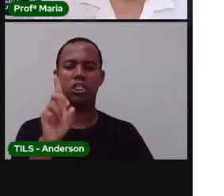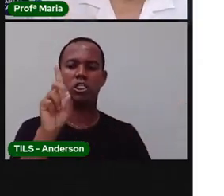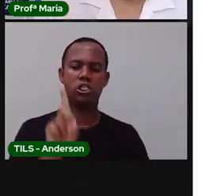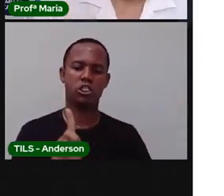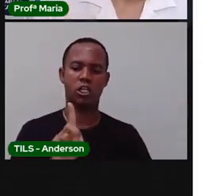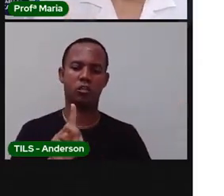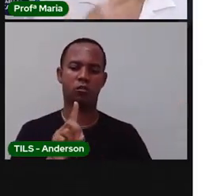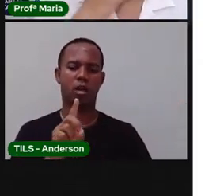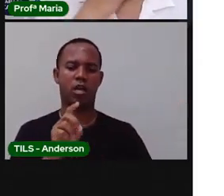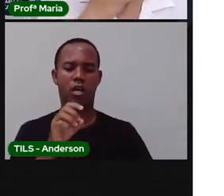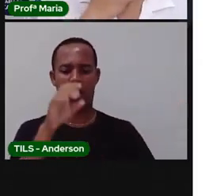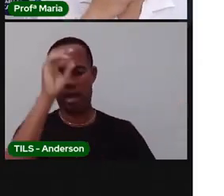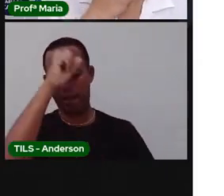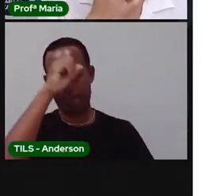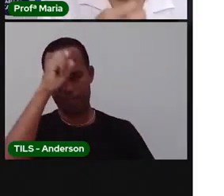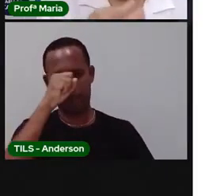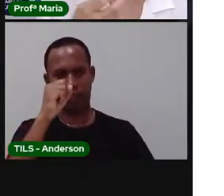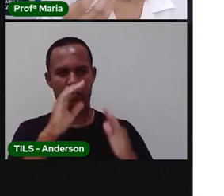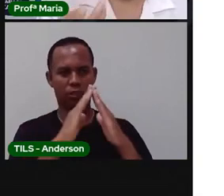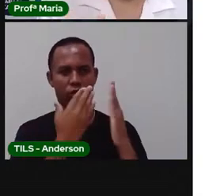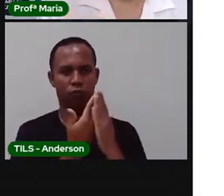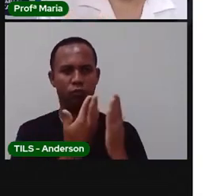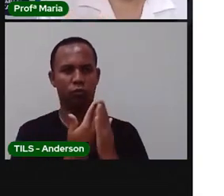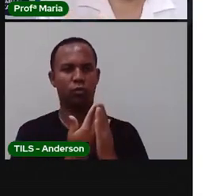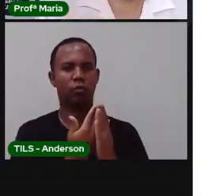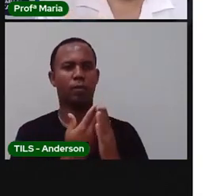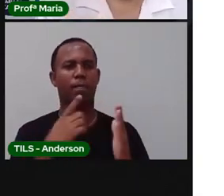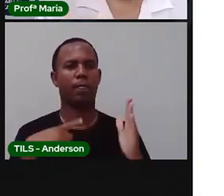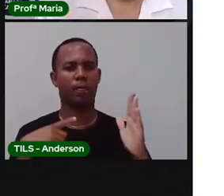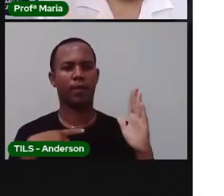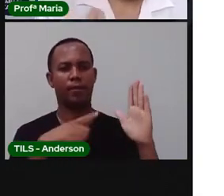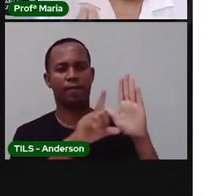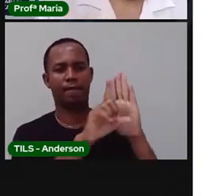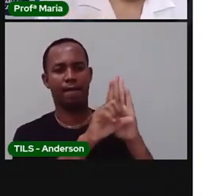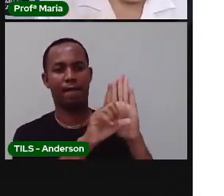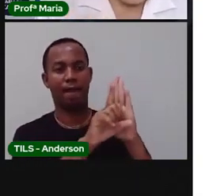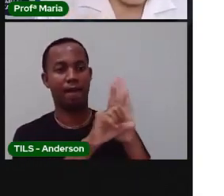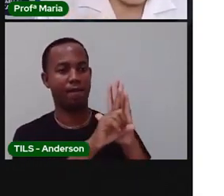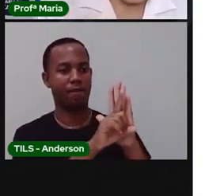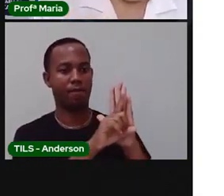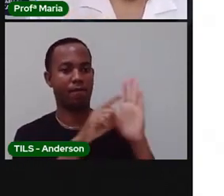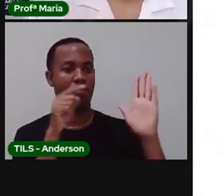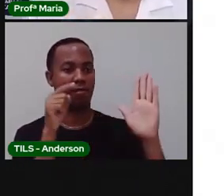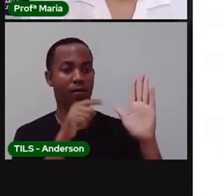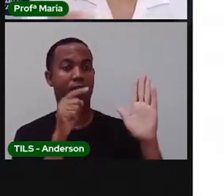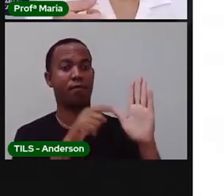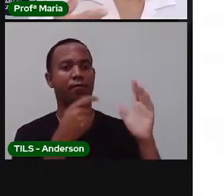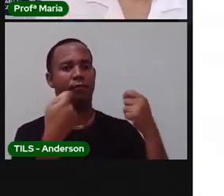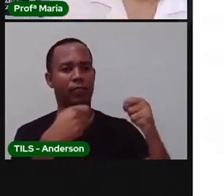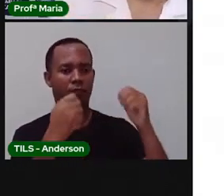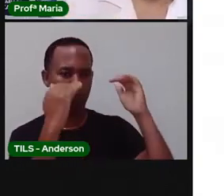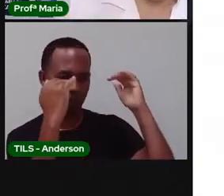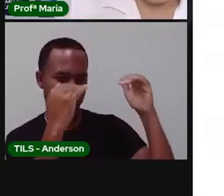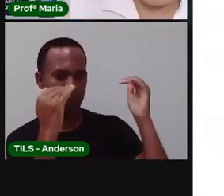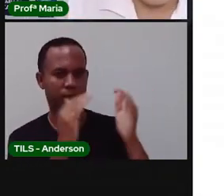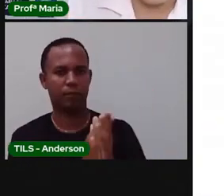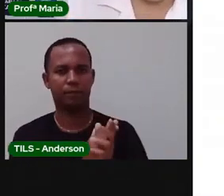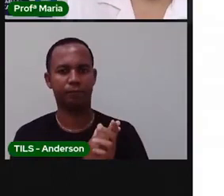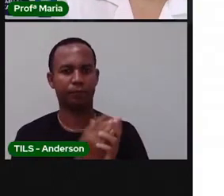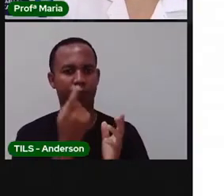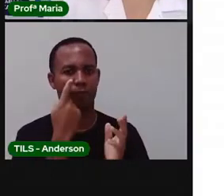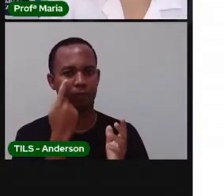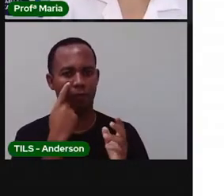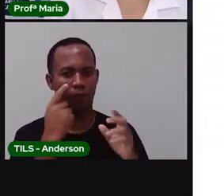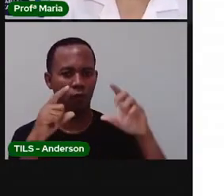é a educação. O direito da criança e do adolescente estão garantidos, pois viraram o quê? Leis, né? Bom, essa foto aqui pra